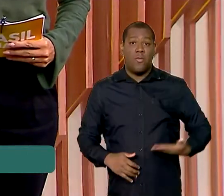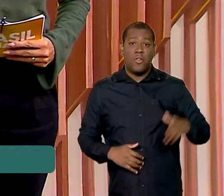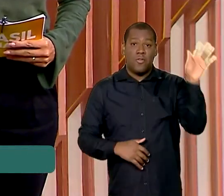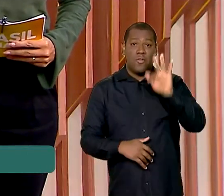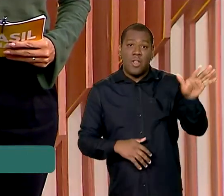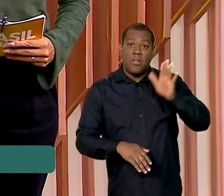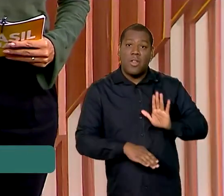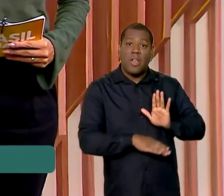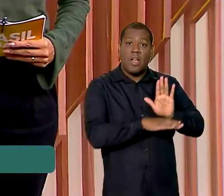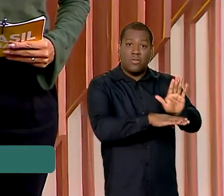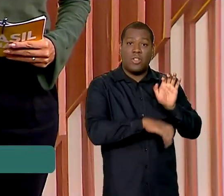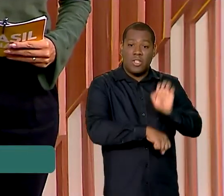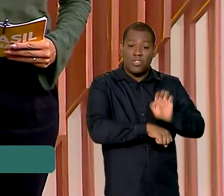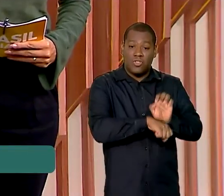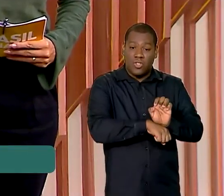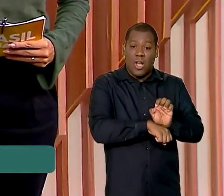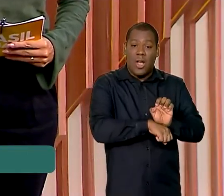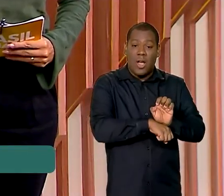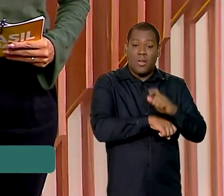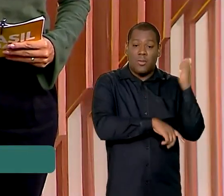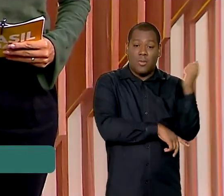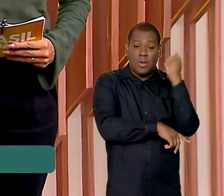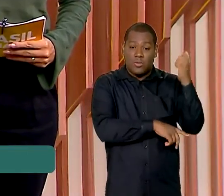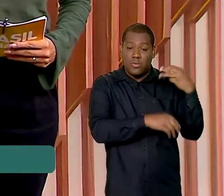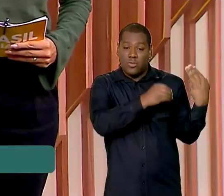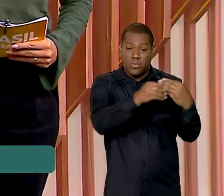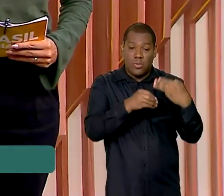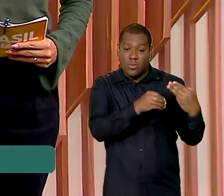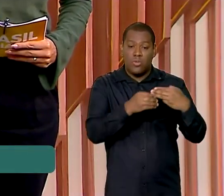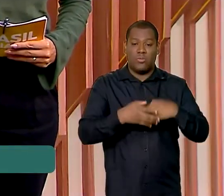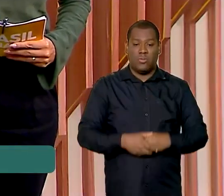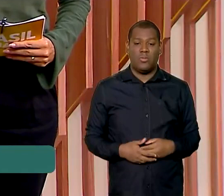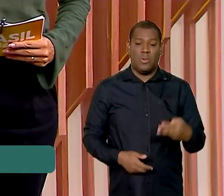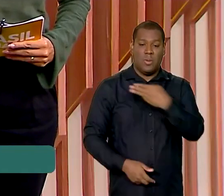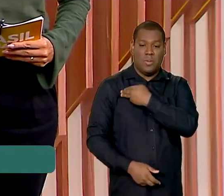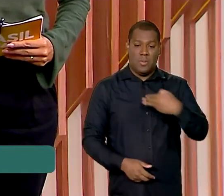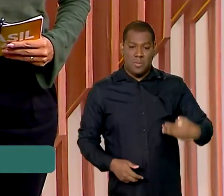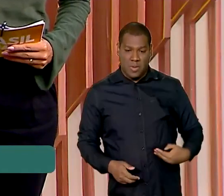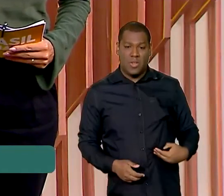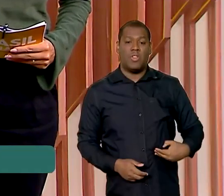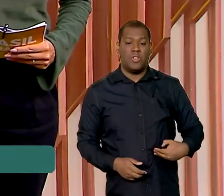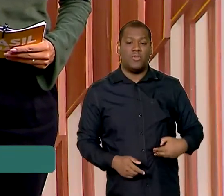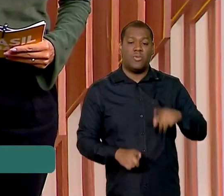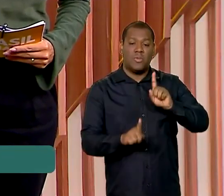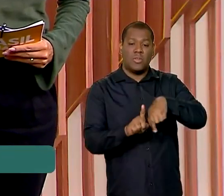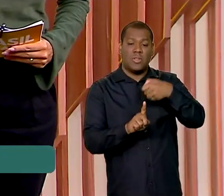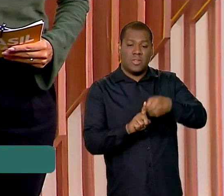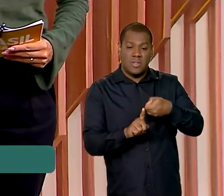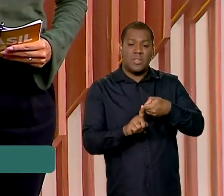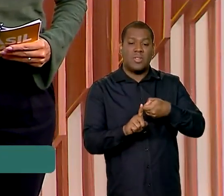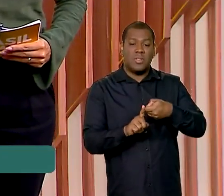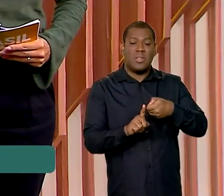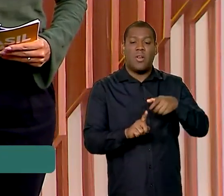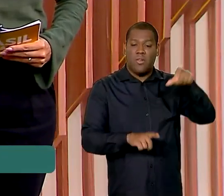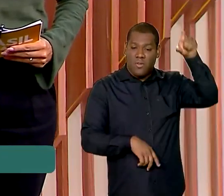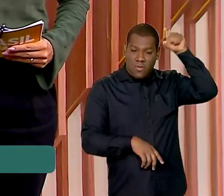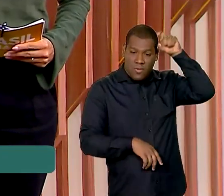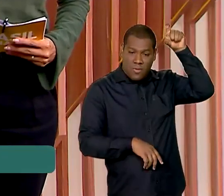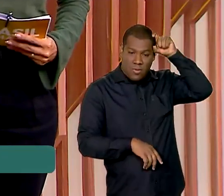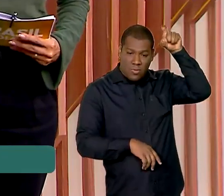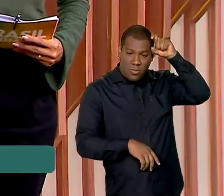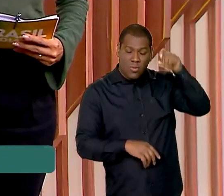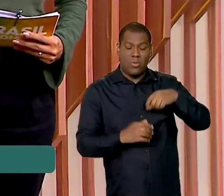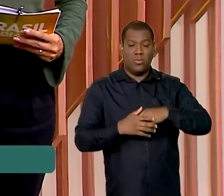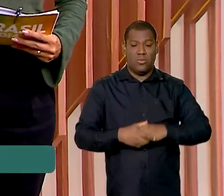aos municípios atingidos pelas fortes chuvas. O ministro da Integração e do Desenvolvimento Regional, Valdês Góes,